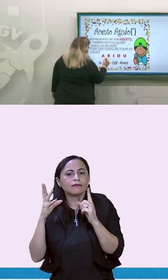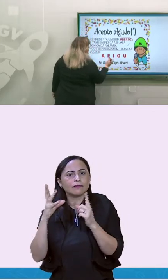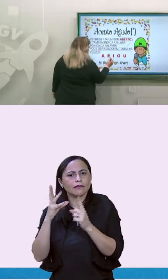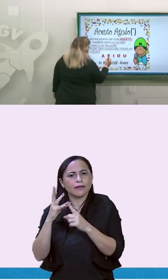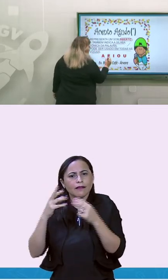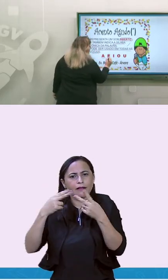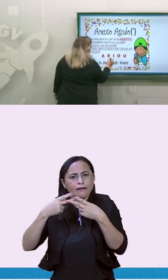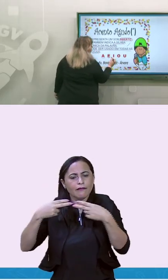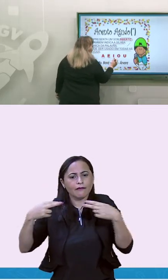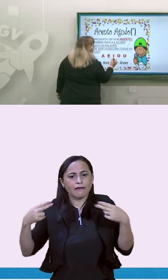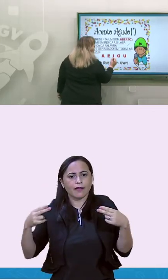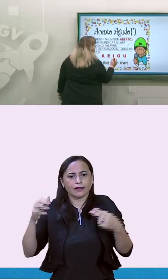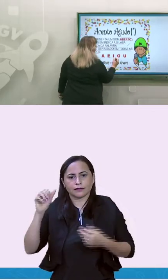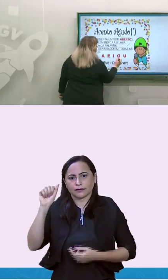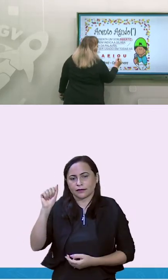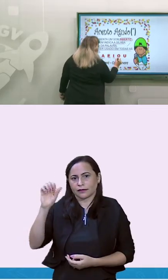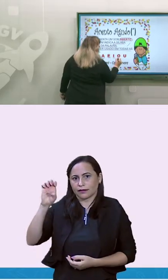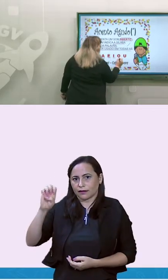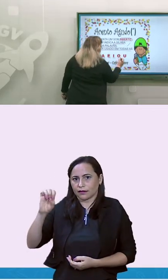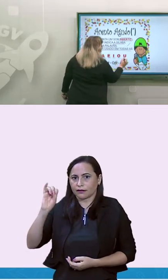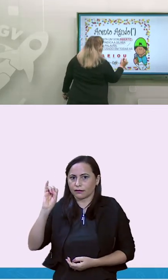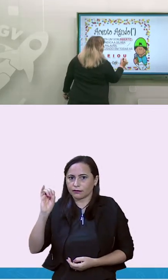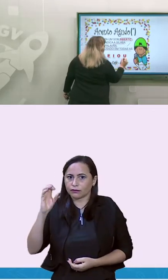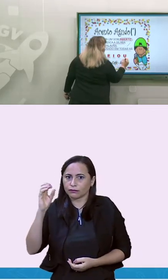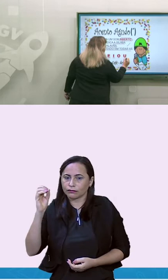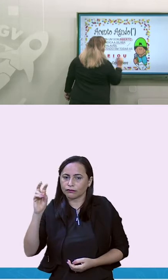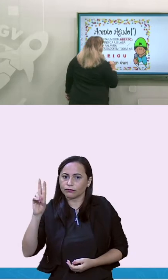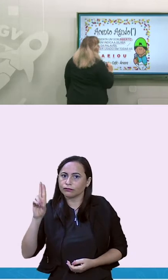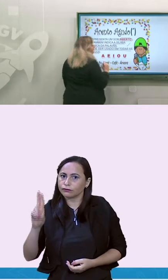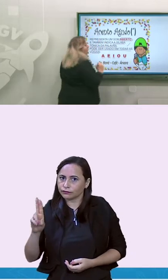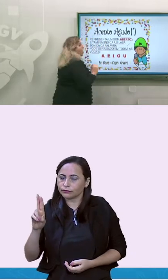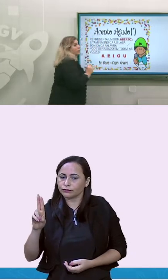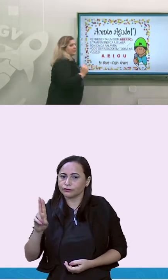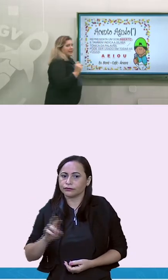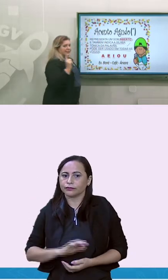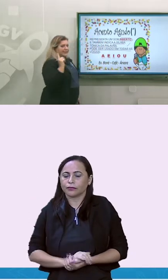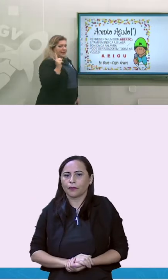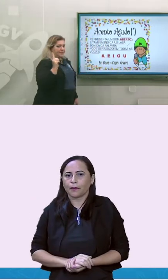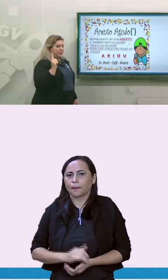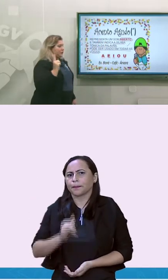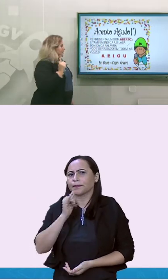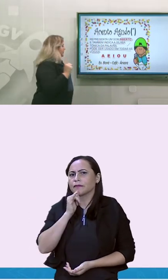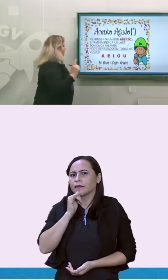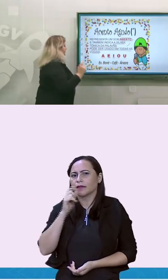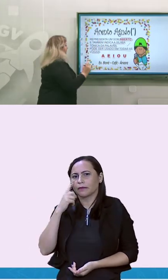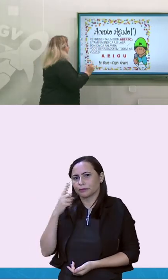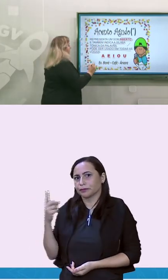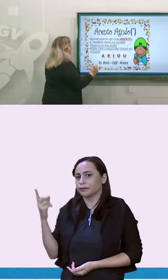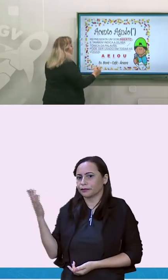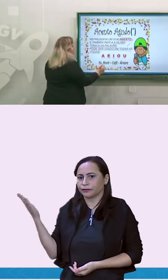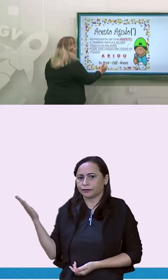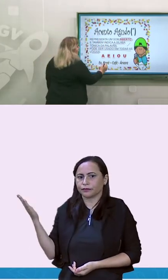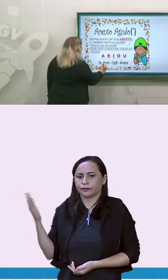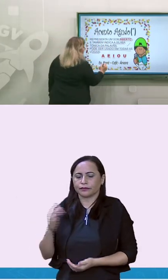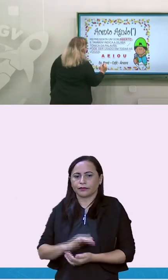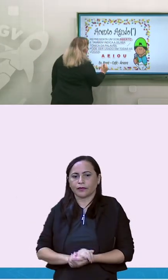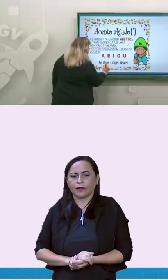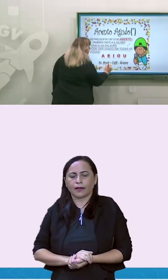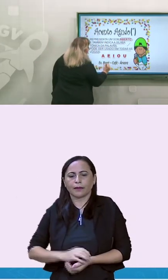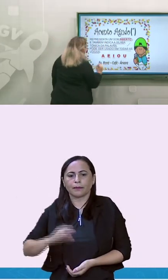No A, no E, no I, no O e no U. Olha os exemplos. Bo,